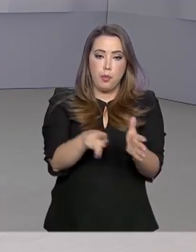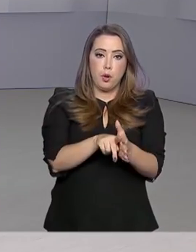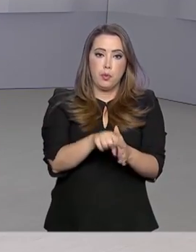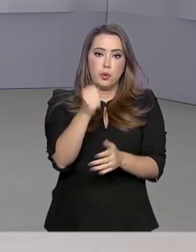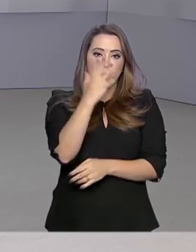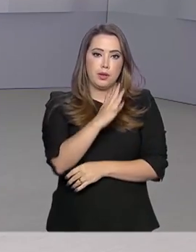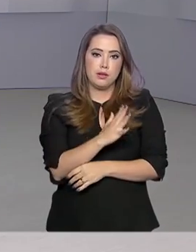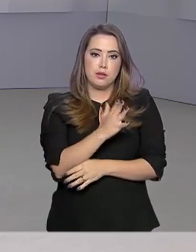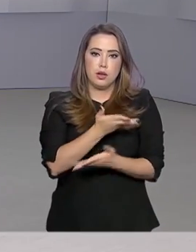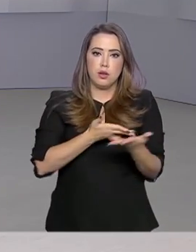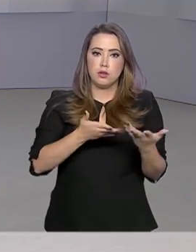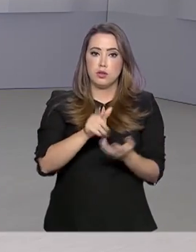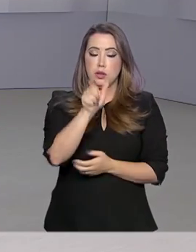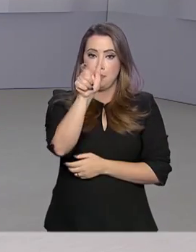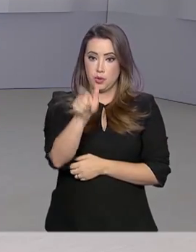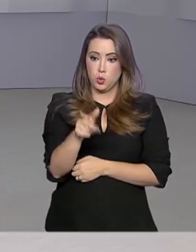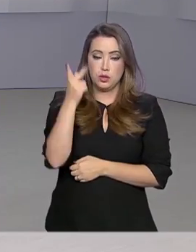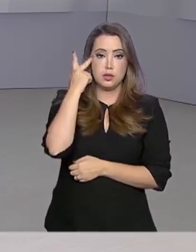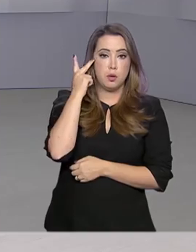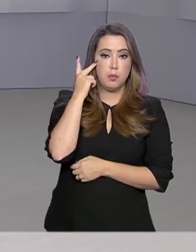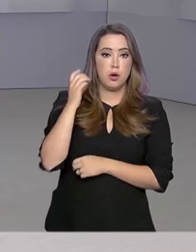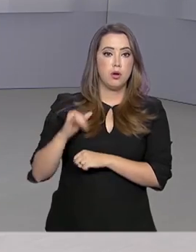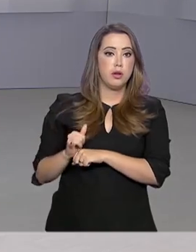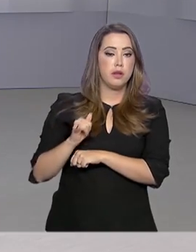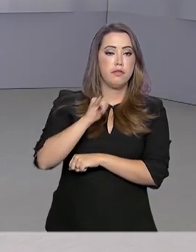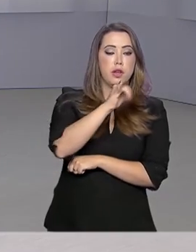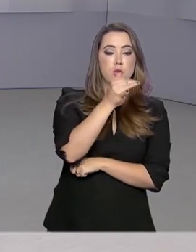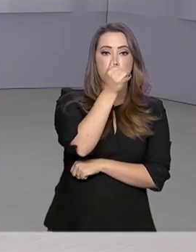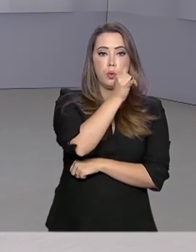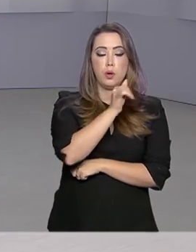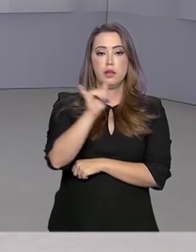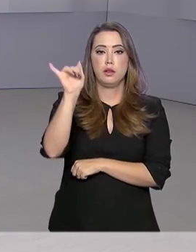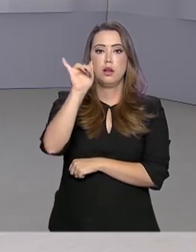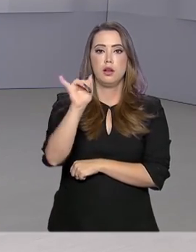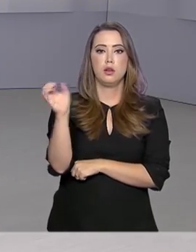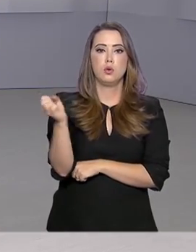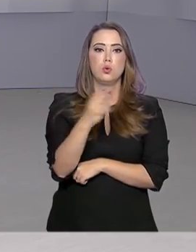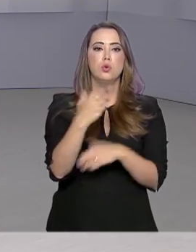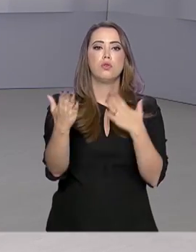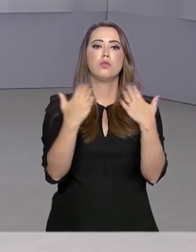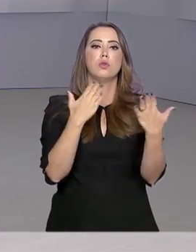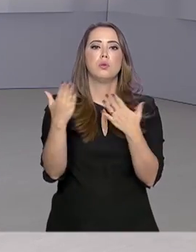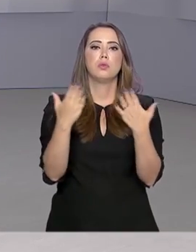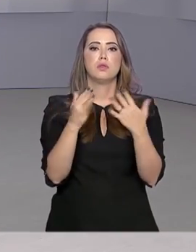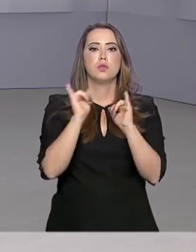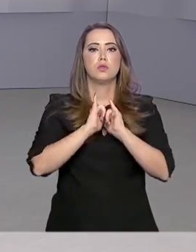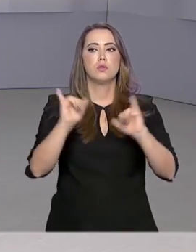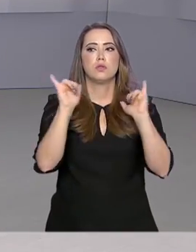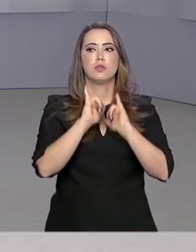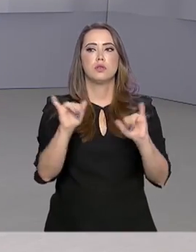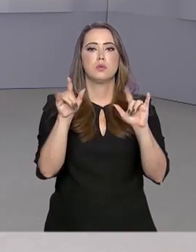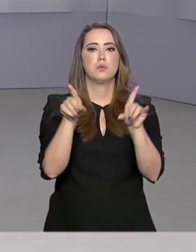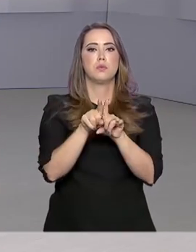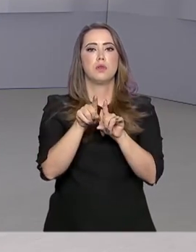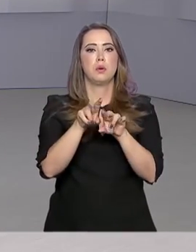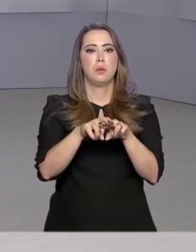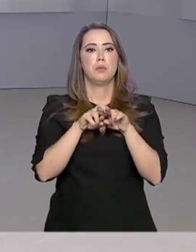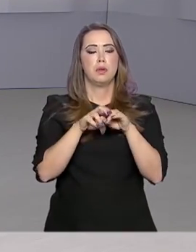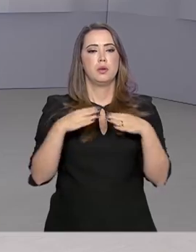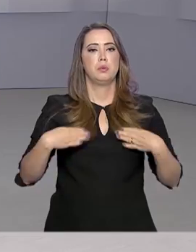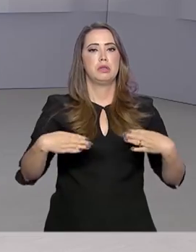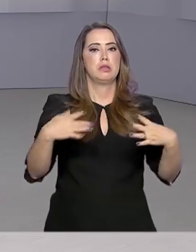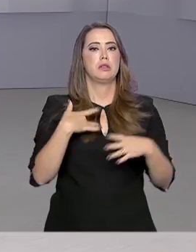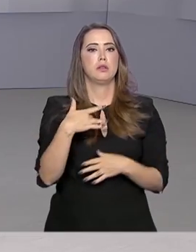relacionado a um paciente de São Paulo que viajou à Itália. O novo balanço foi divulgado agora há pouco pelo Ministério da Saúde.